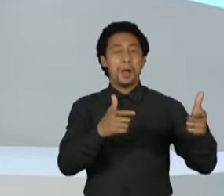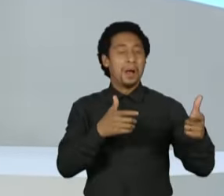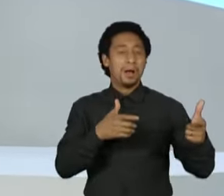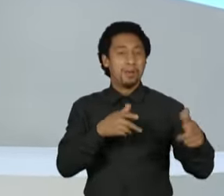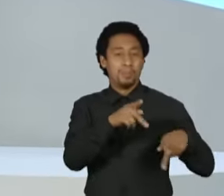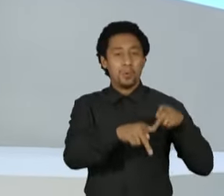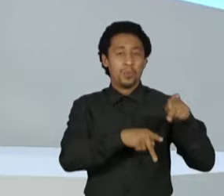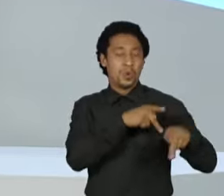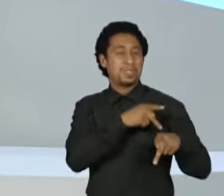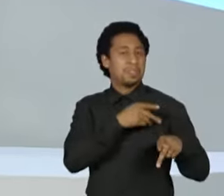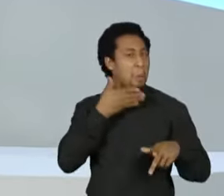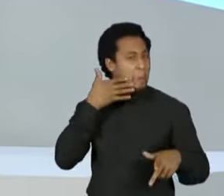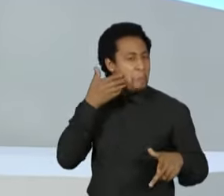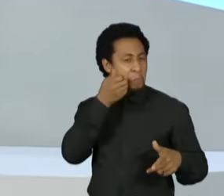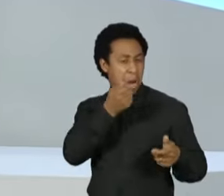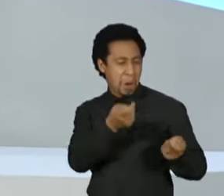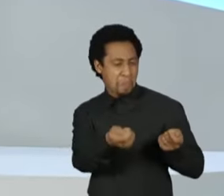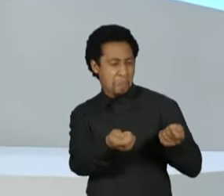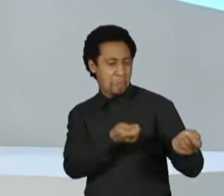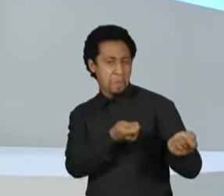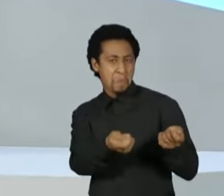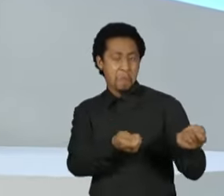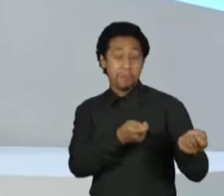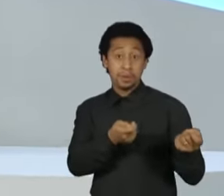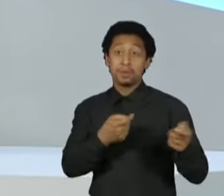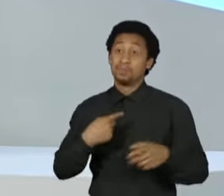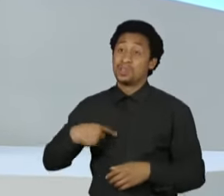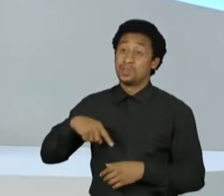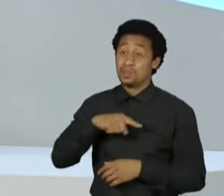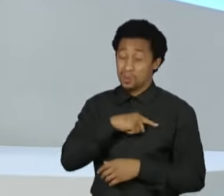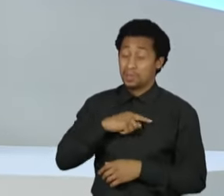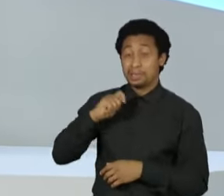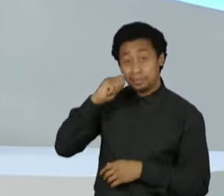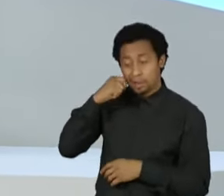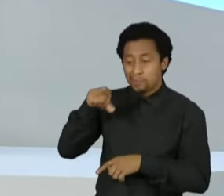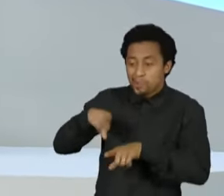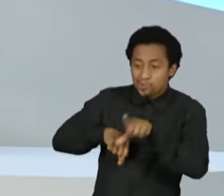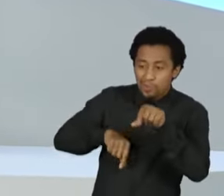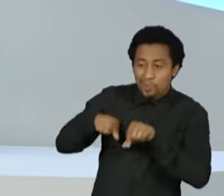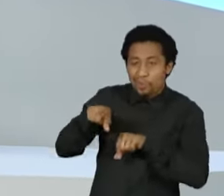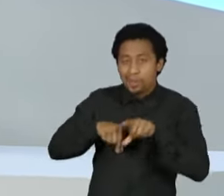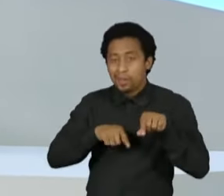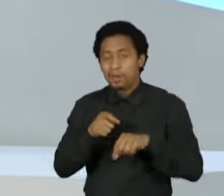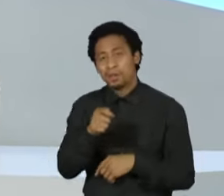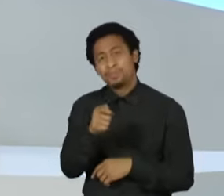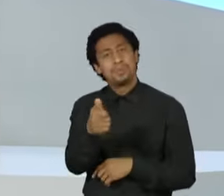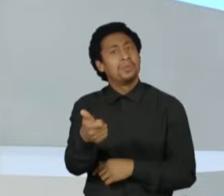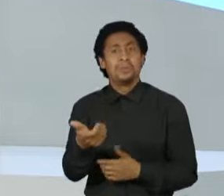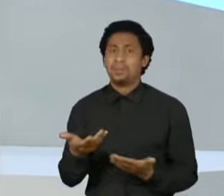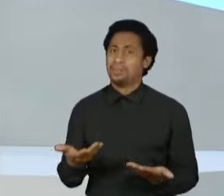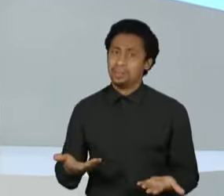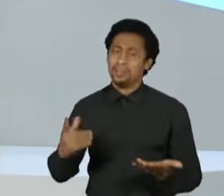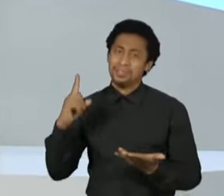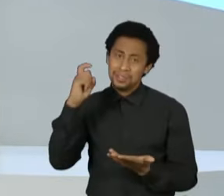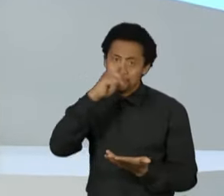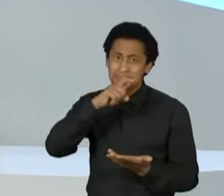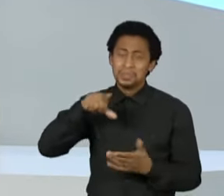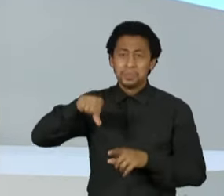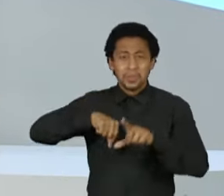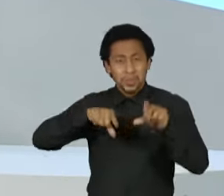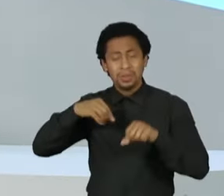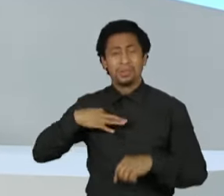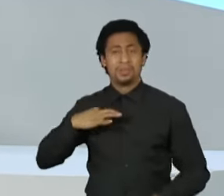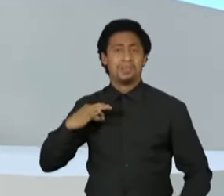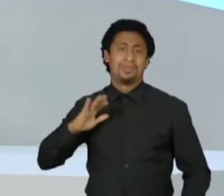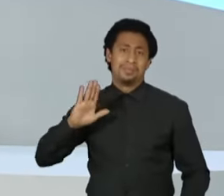nossa também, coloca as nossas opções como muito poucas de opção de eleitorado, de eleição.